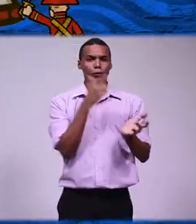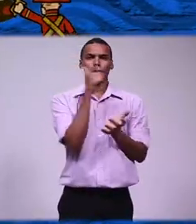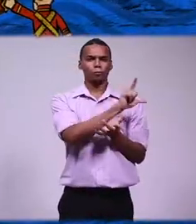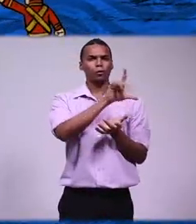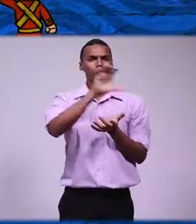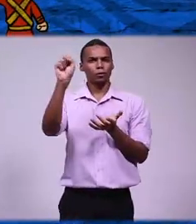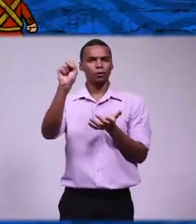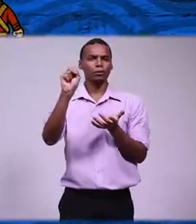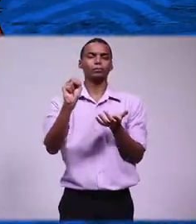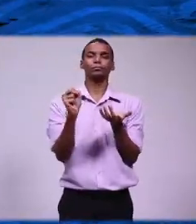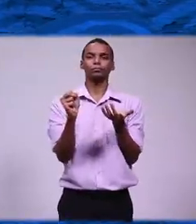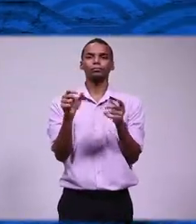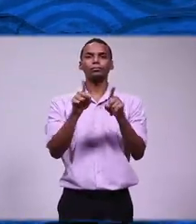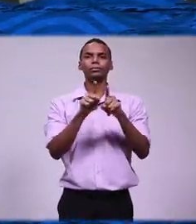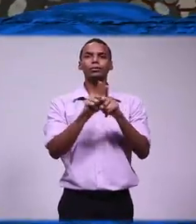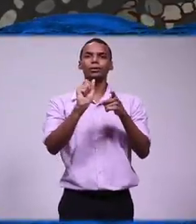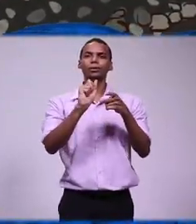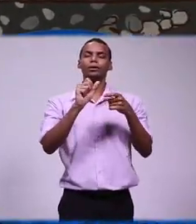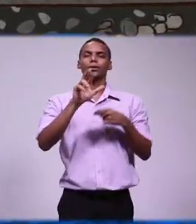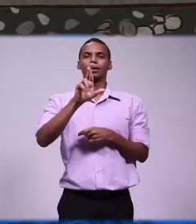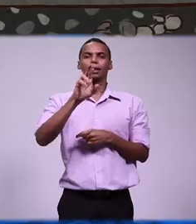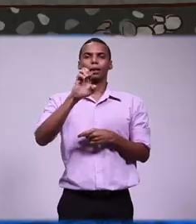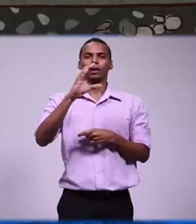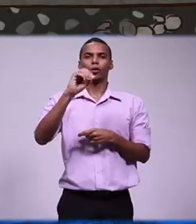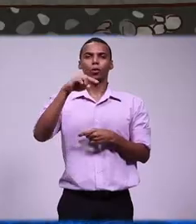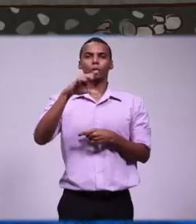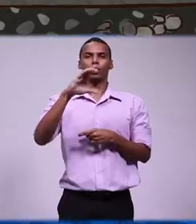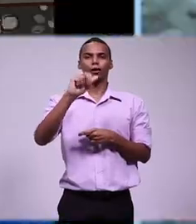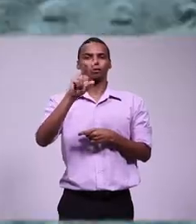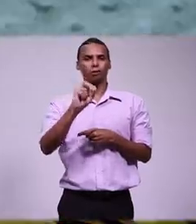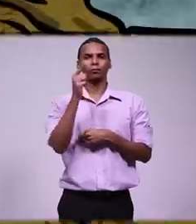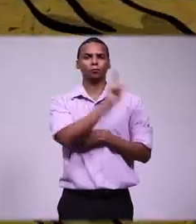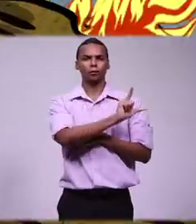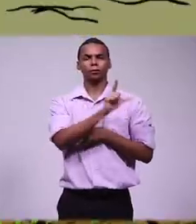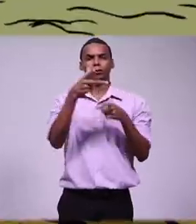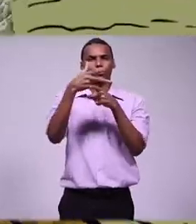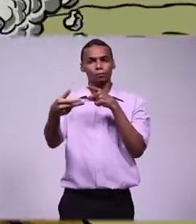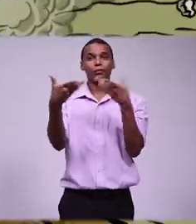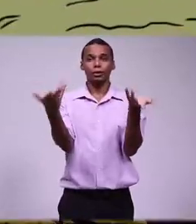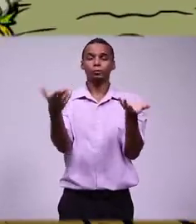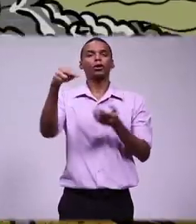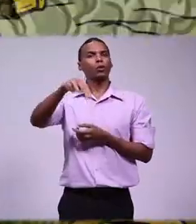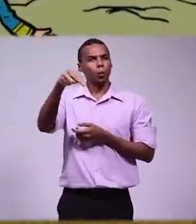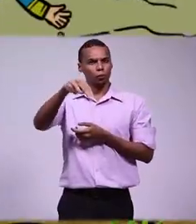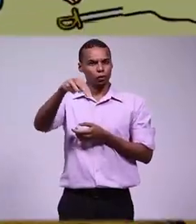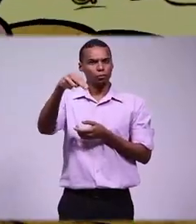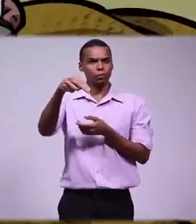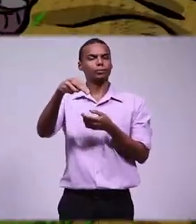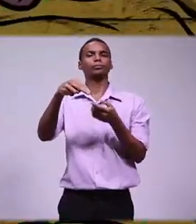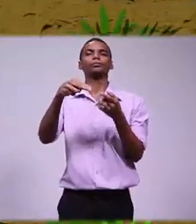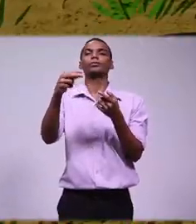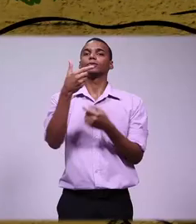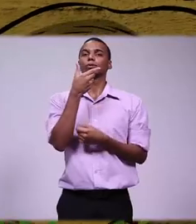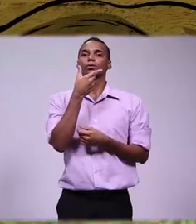armas improvisadas. As vilas do recúncavo baiano se declararam independentes. Em novembro desse mesmo ano, Madeira